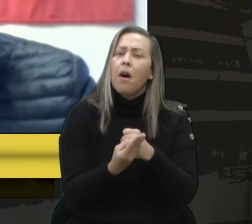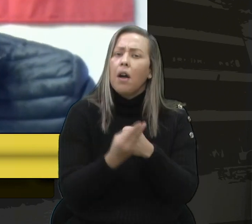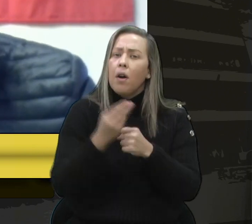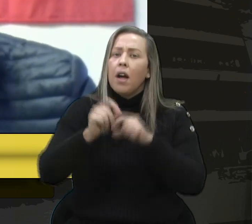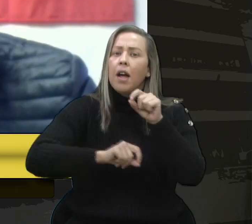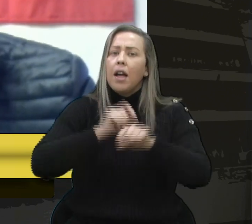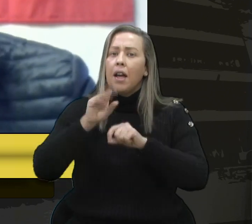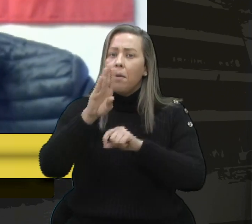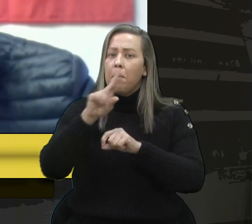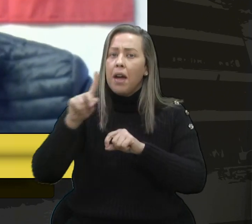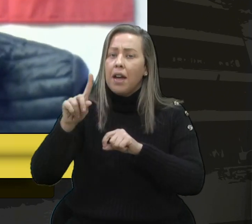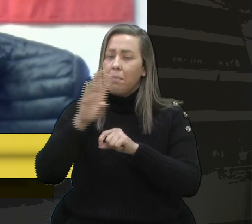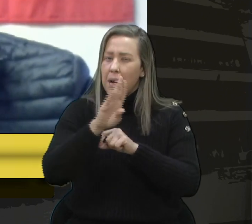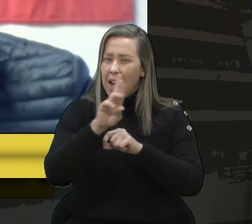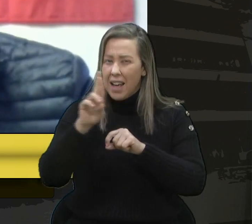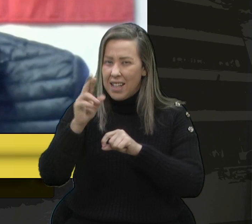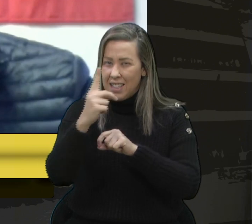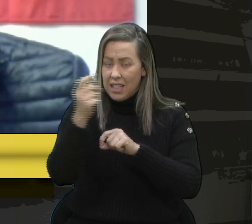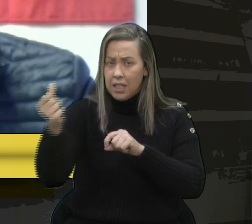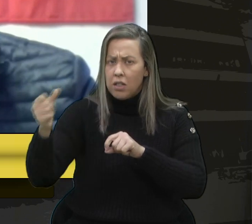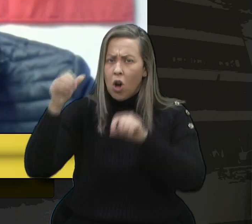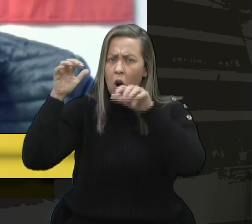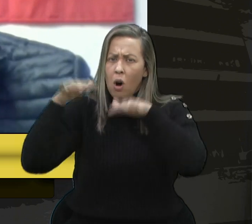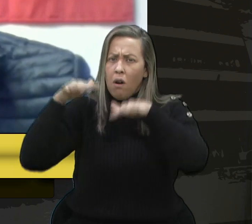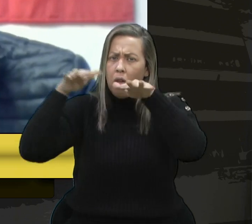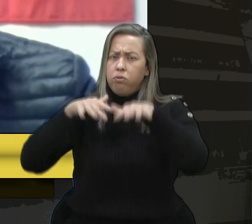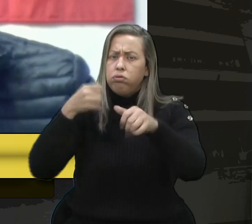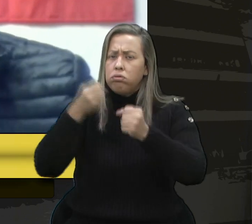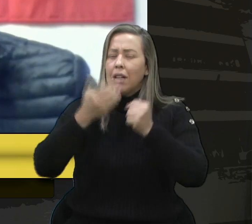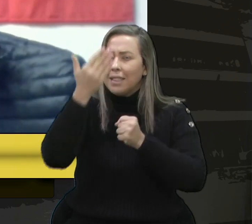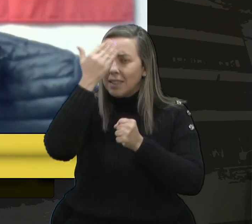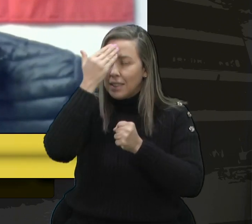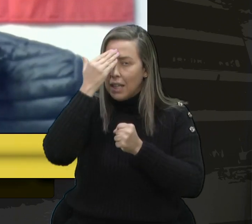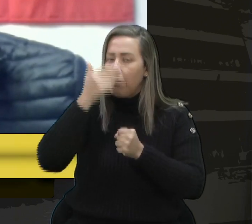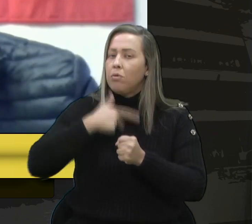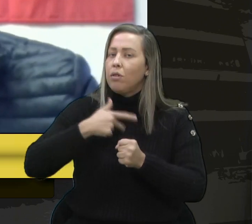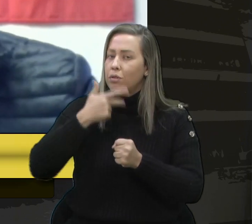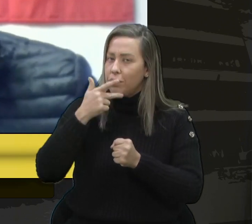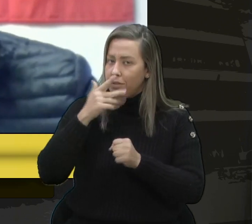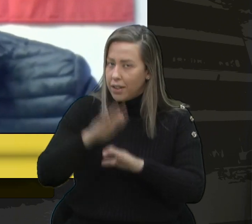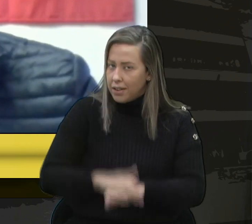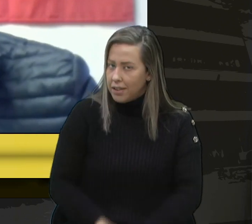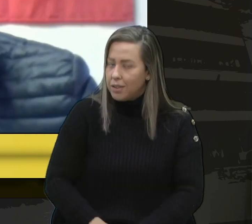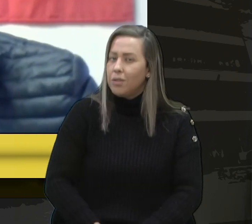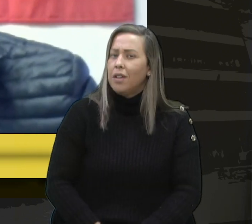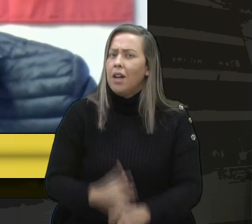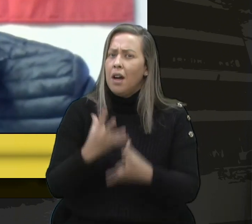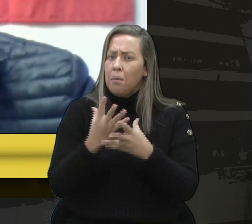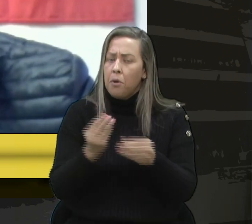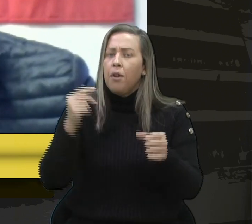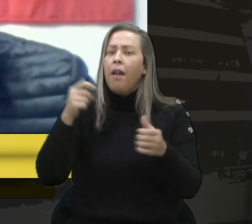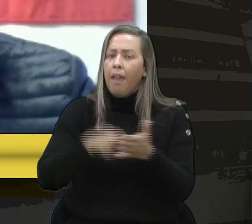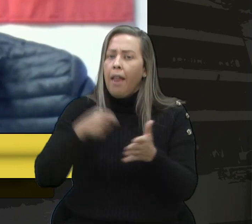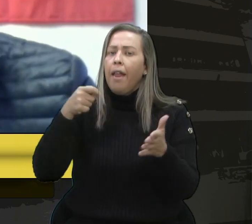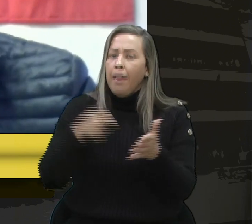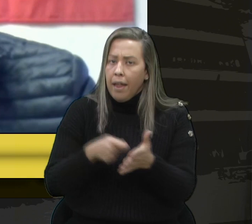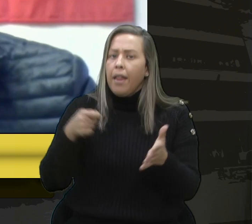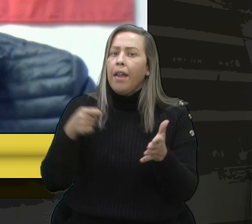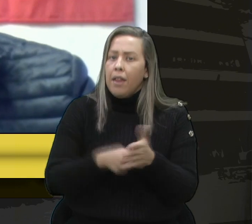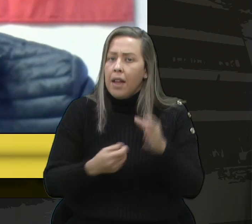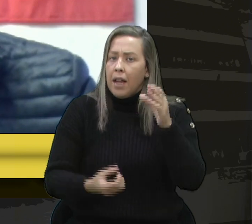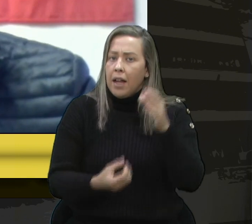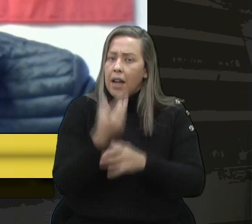por lá na BR-116, nas horas de maior fluxo de veículos, sabem do que eu estou falando. Muito foi feito para conseguirmos elaborar um